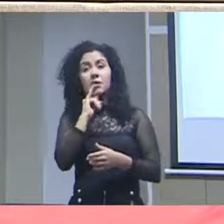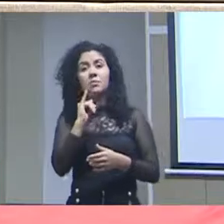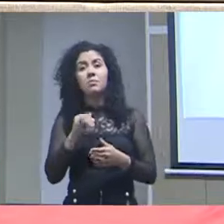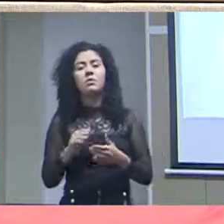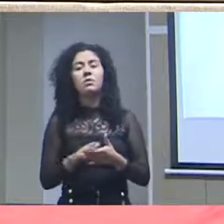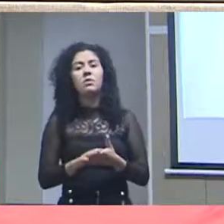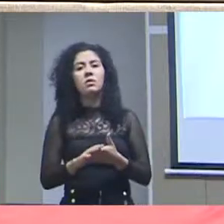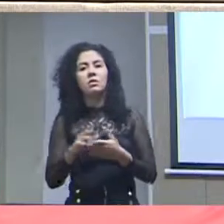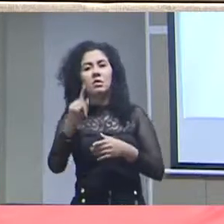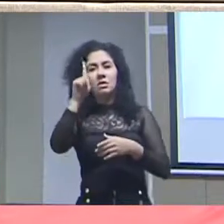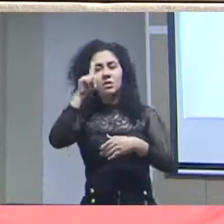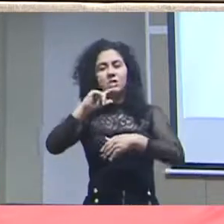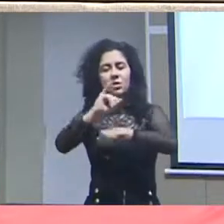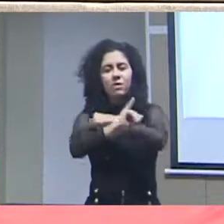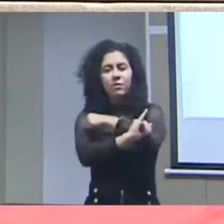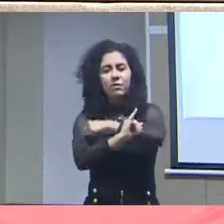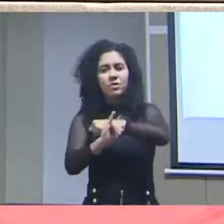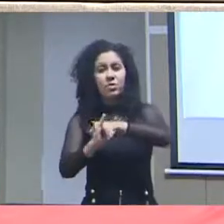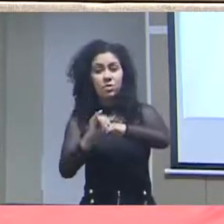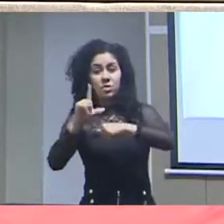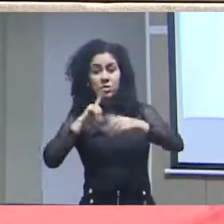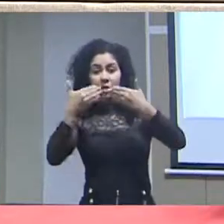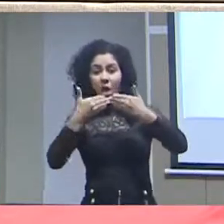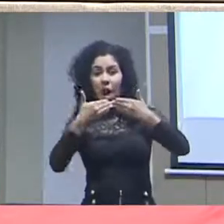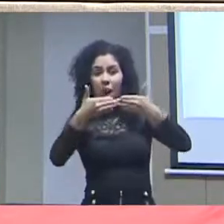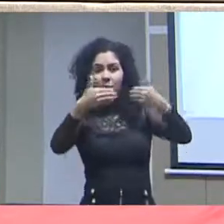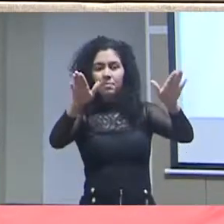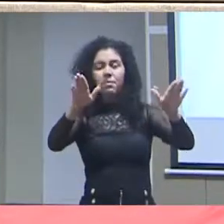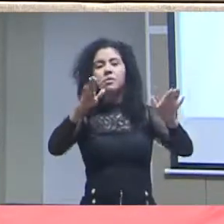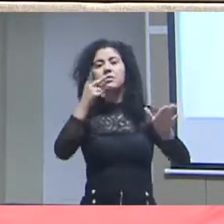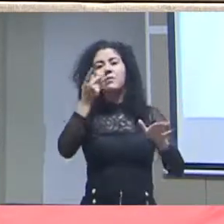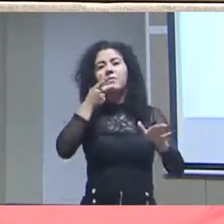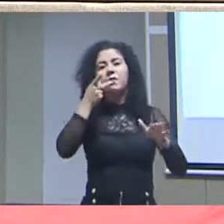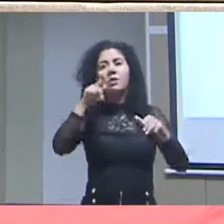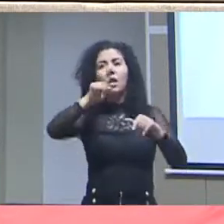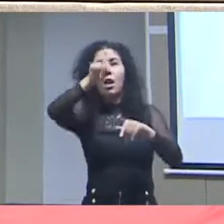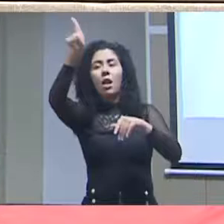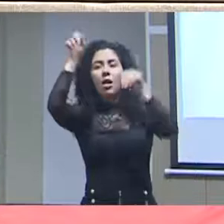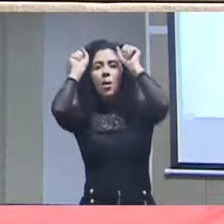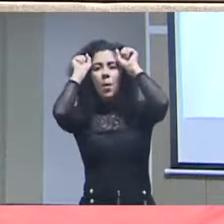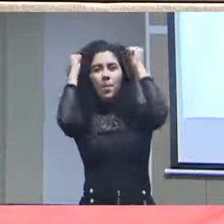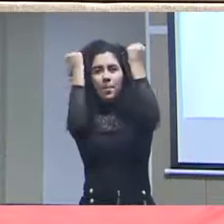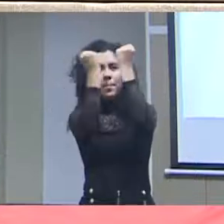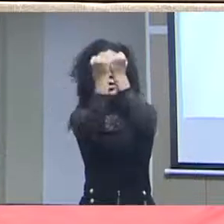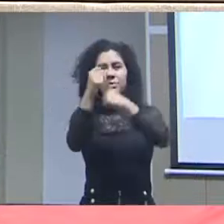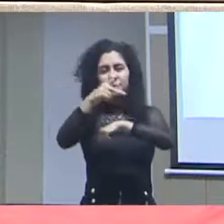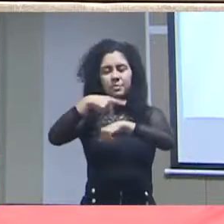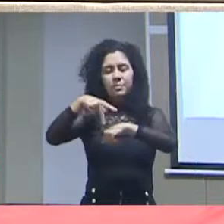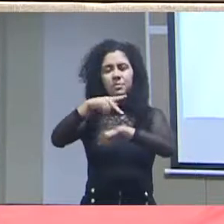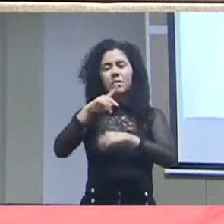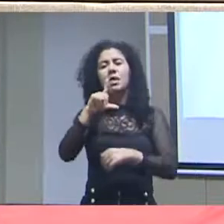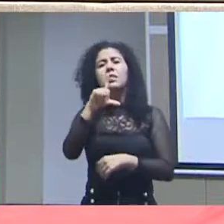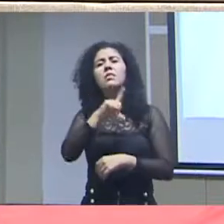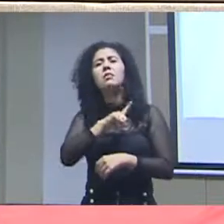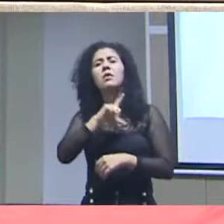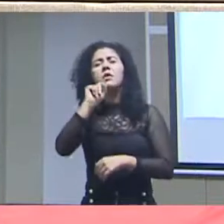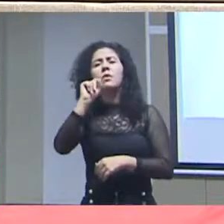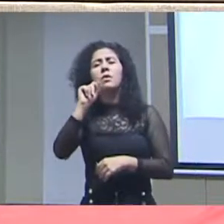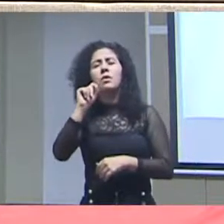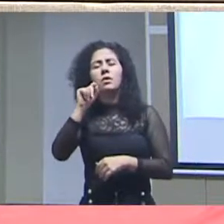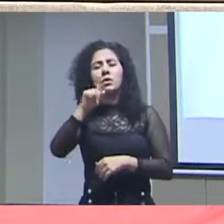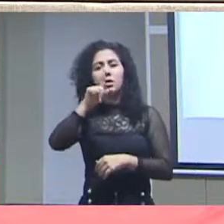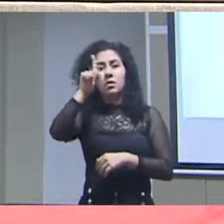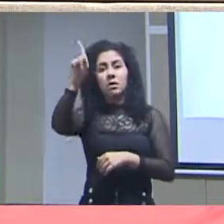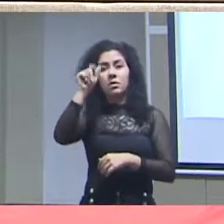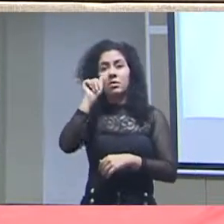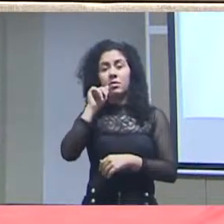como em infraestruturas de dados abertas, que a Sarita comentou um pouco, no México, onde as madres